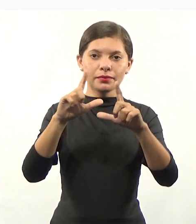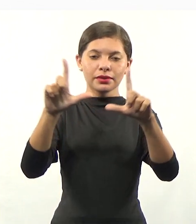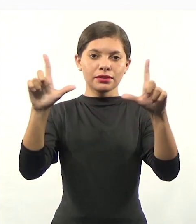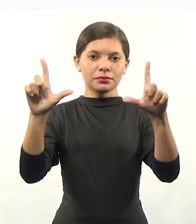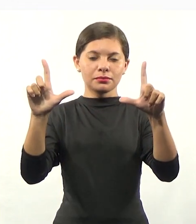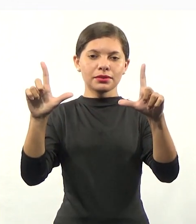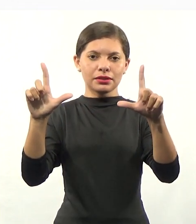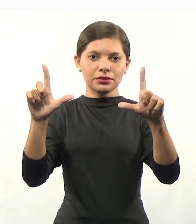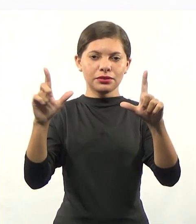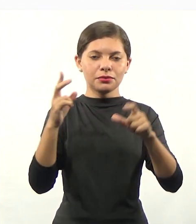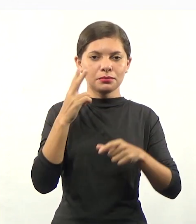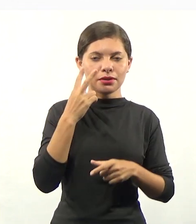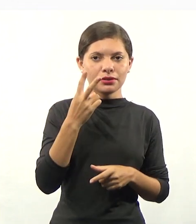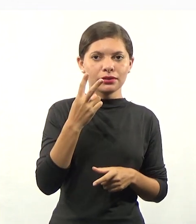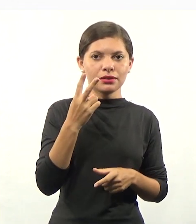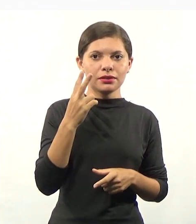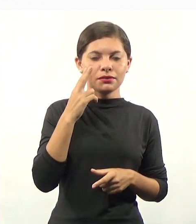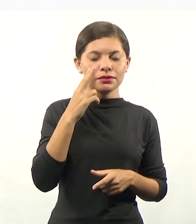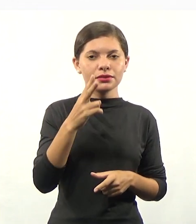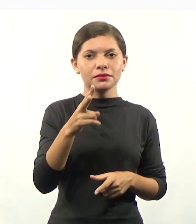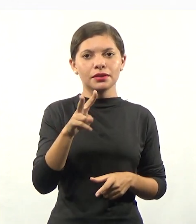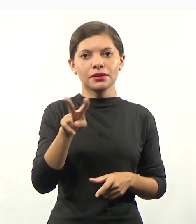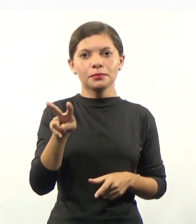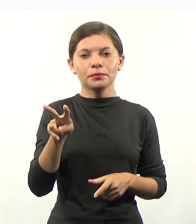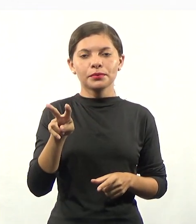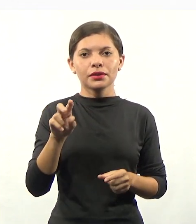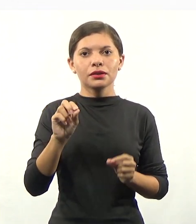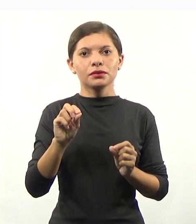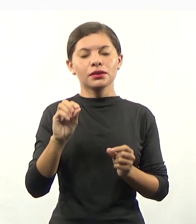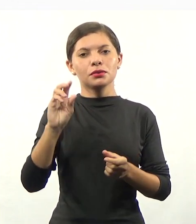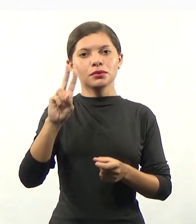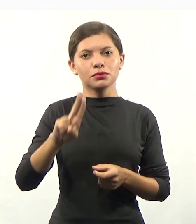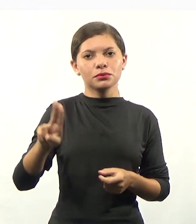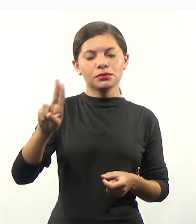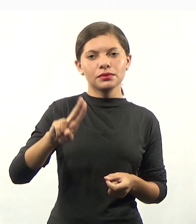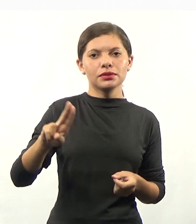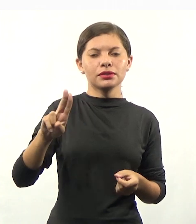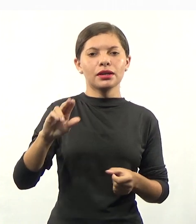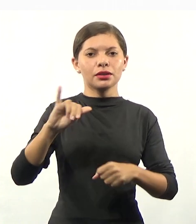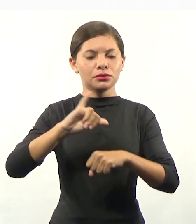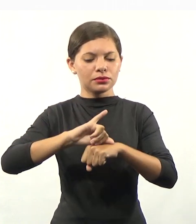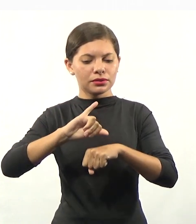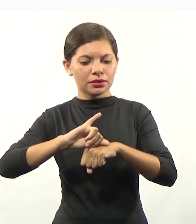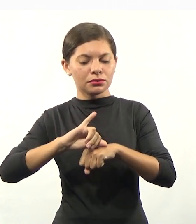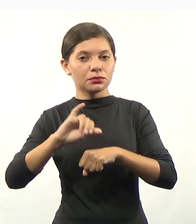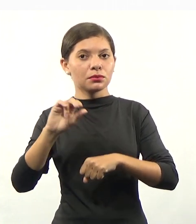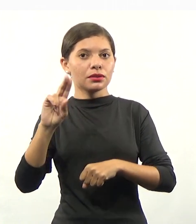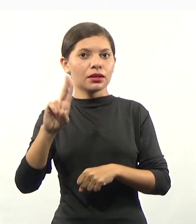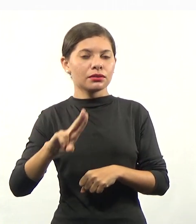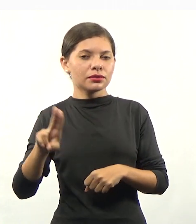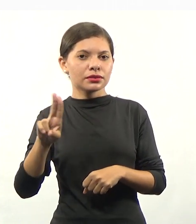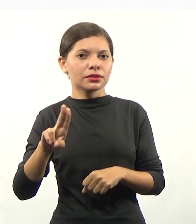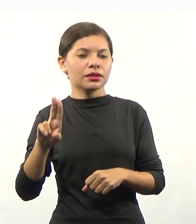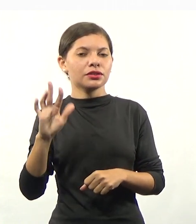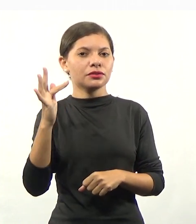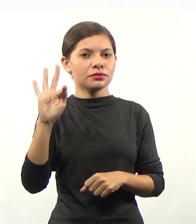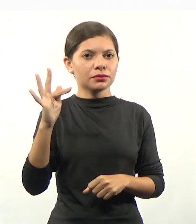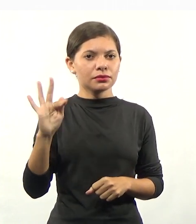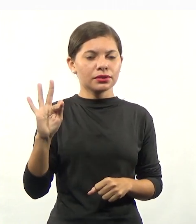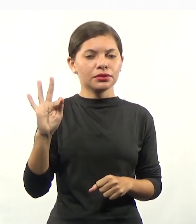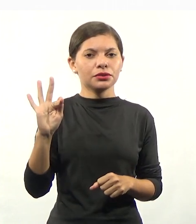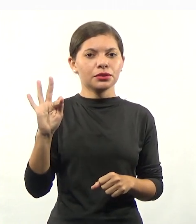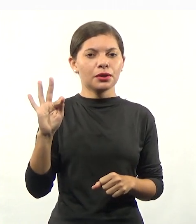ver. Eu tenho as universidades, os centros universitários e as faculdades. Aqui eu tenho a gradação, ok?